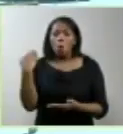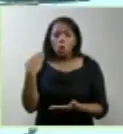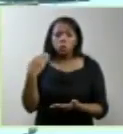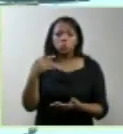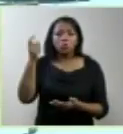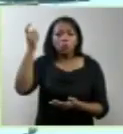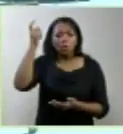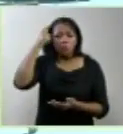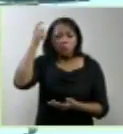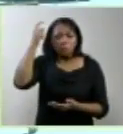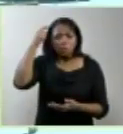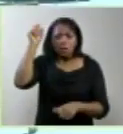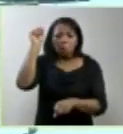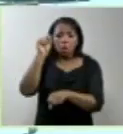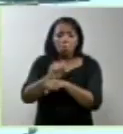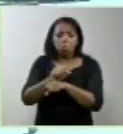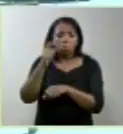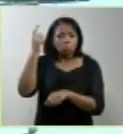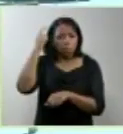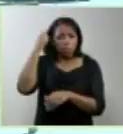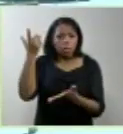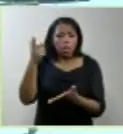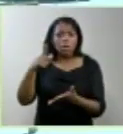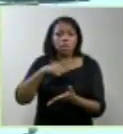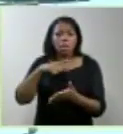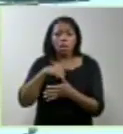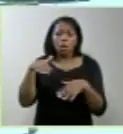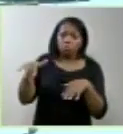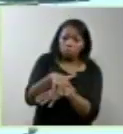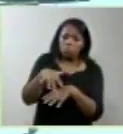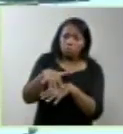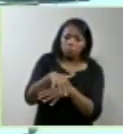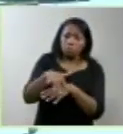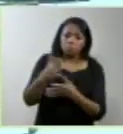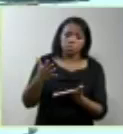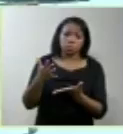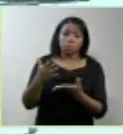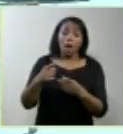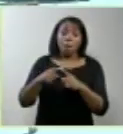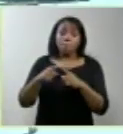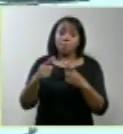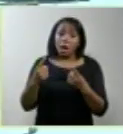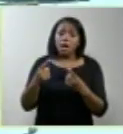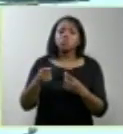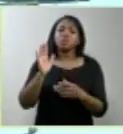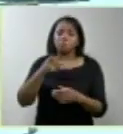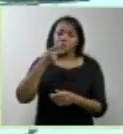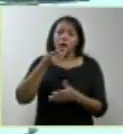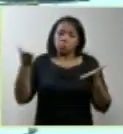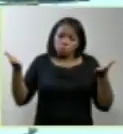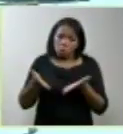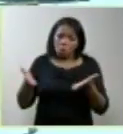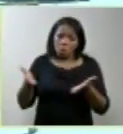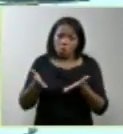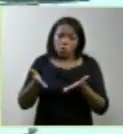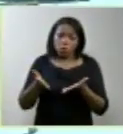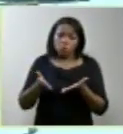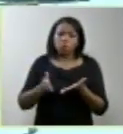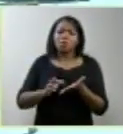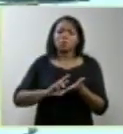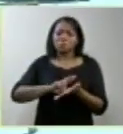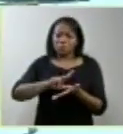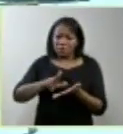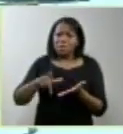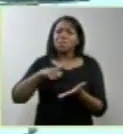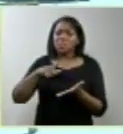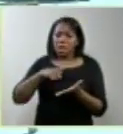eu nunca vi morto cerebral ter crise epilética. Aqui, nos foi dito hoje que vários anencefalos